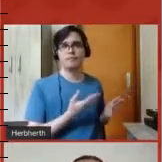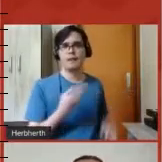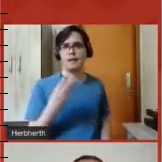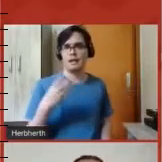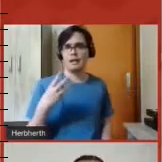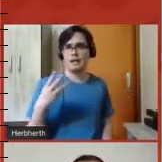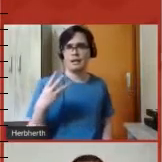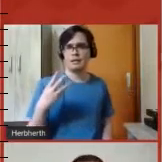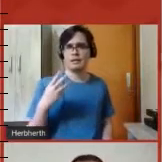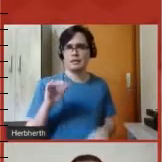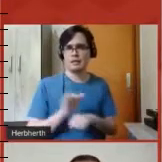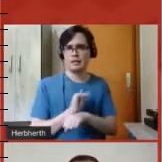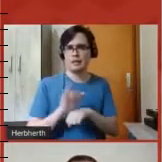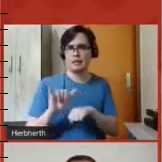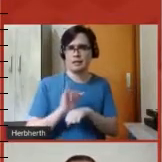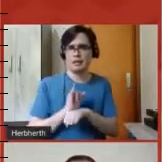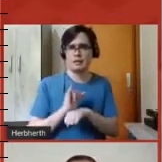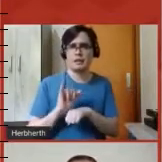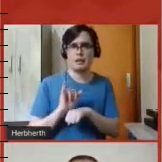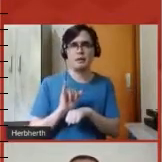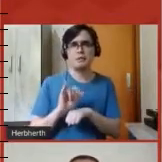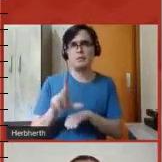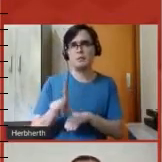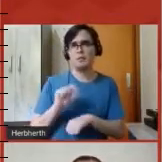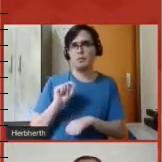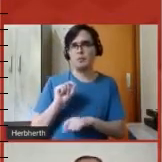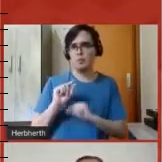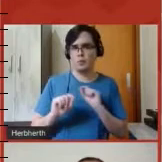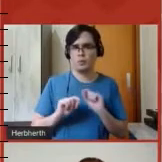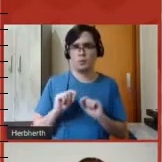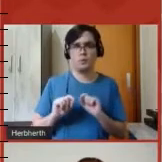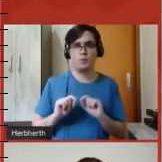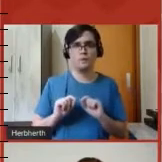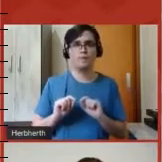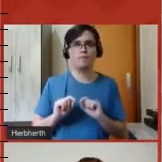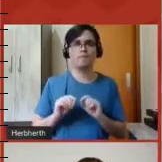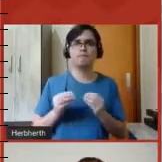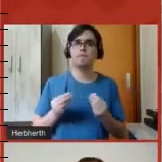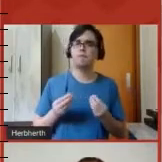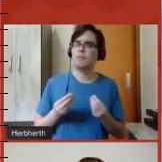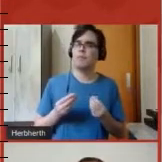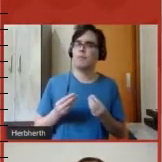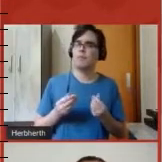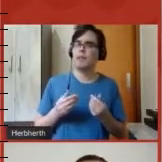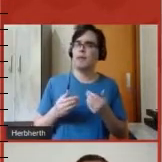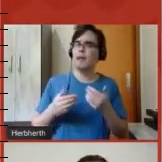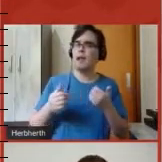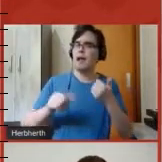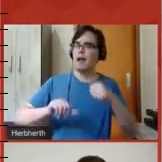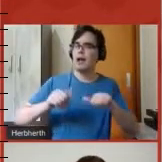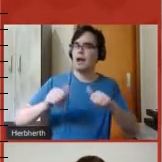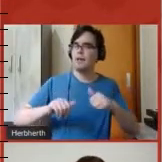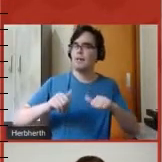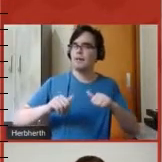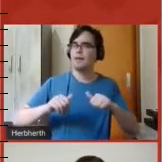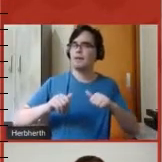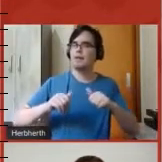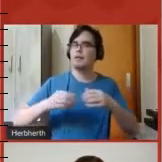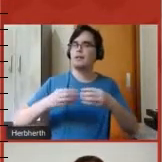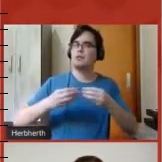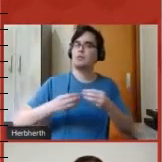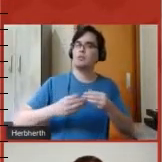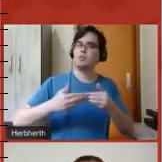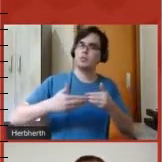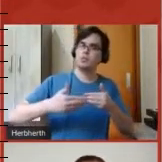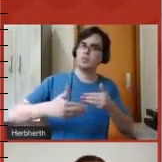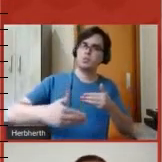adotar foi de diluir o processo de avaliação ao longo do semestre. Então,